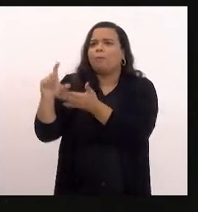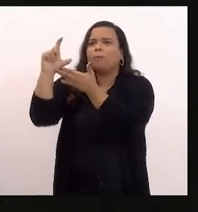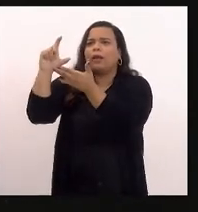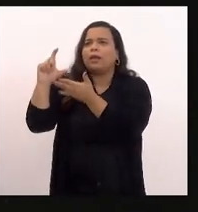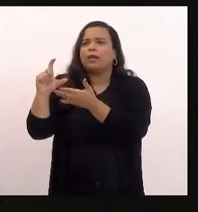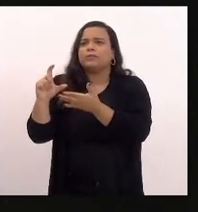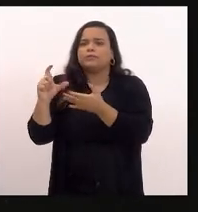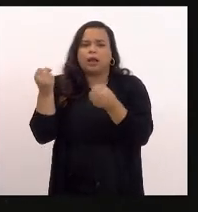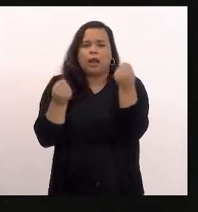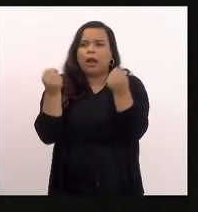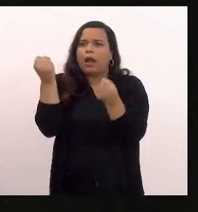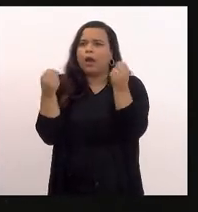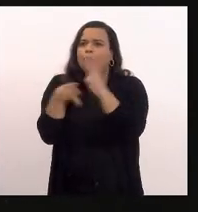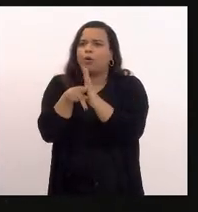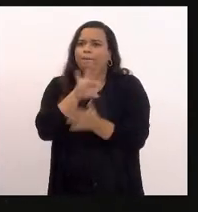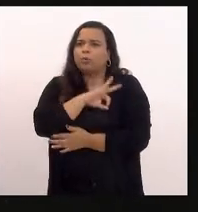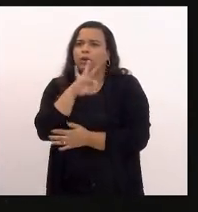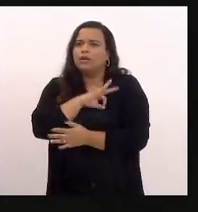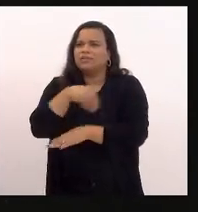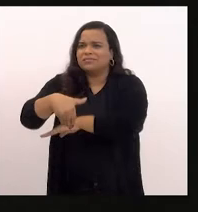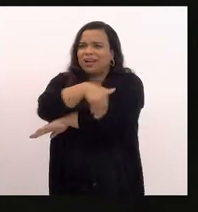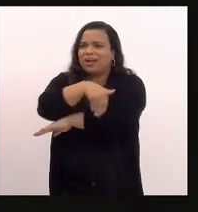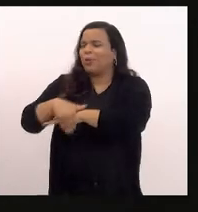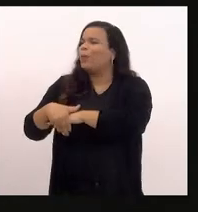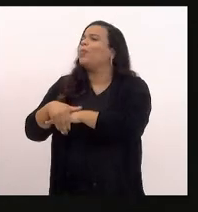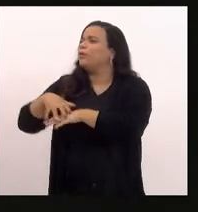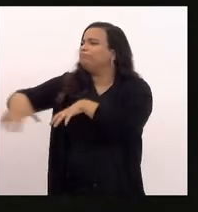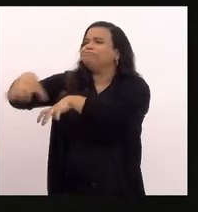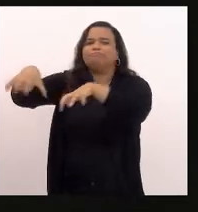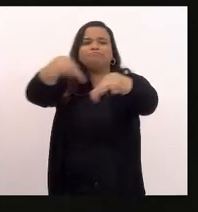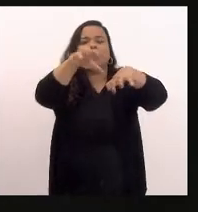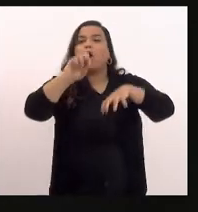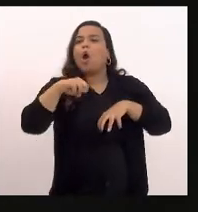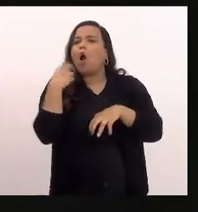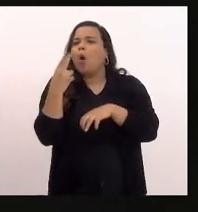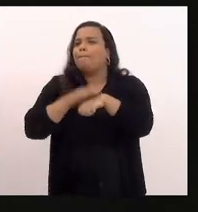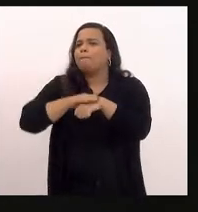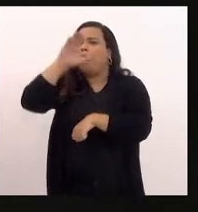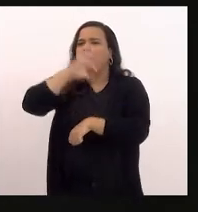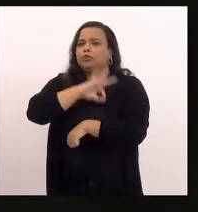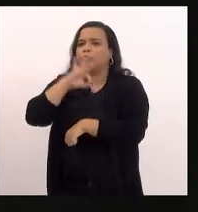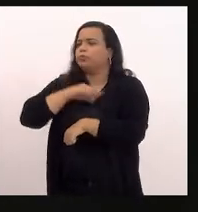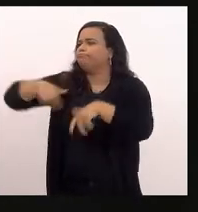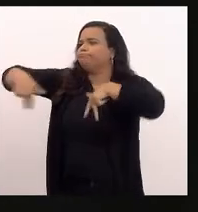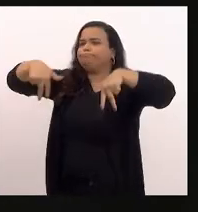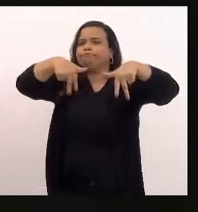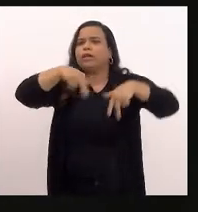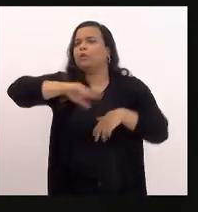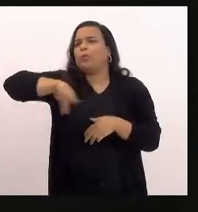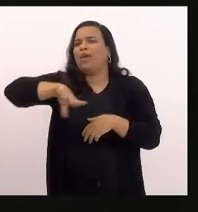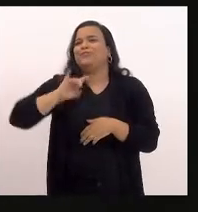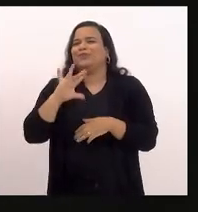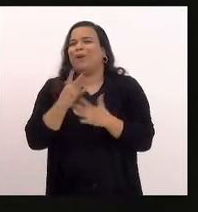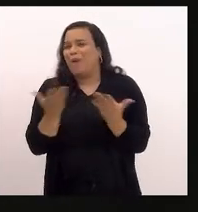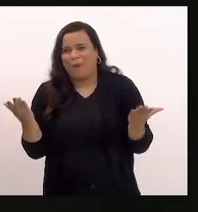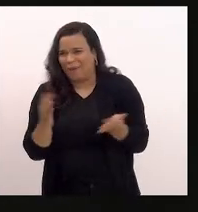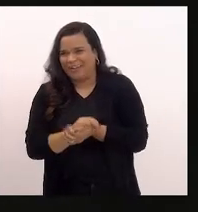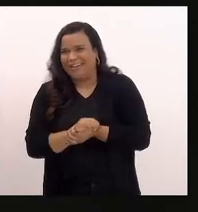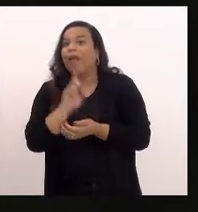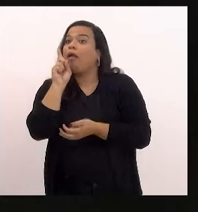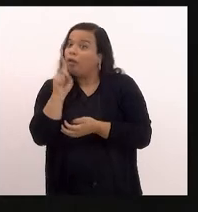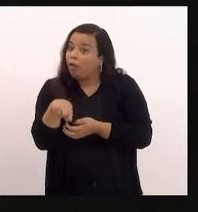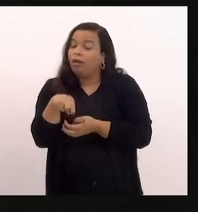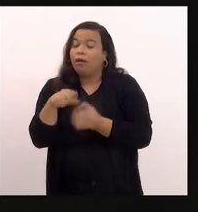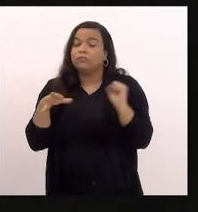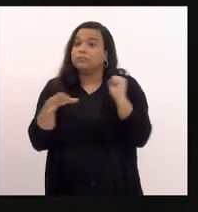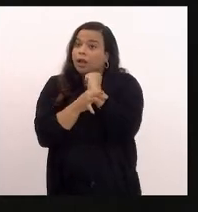viaturas ou por projetos de ostensividade do policiamento mas a segurança pública que vai investir